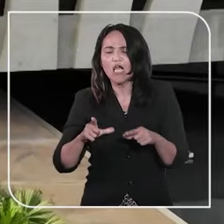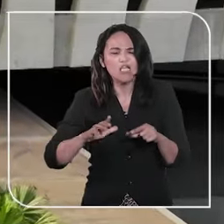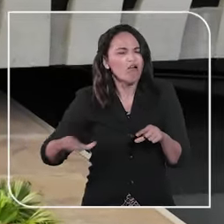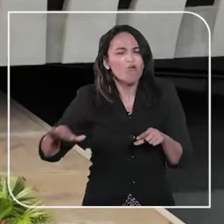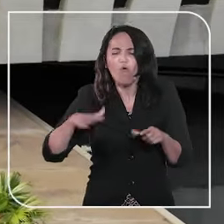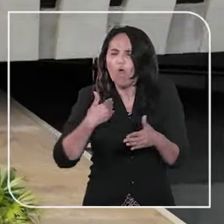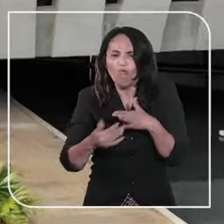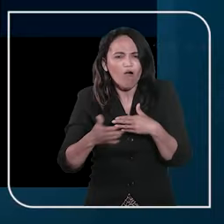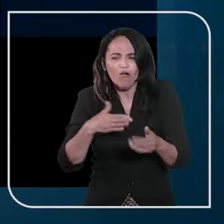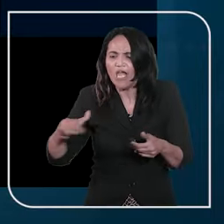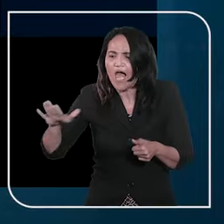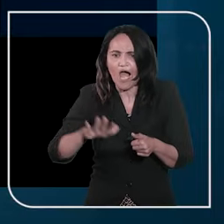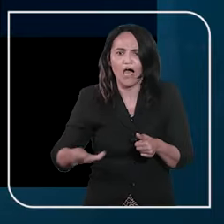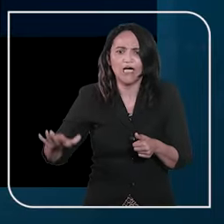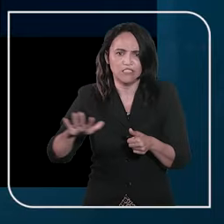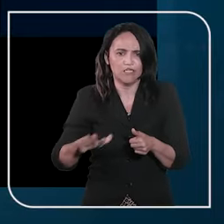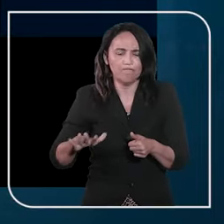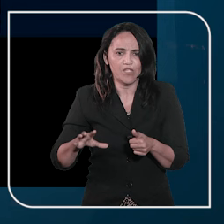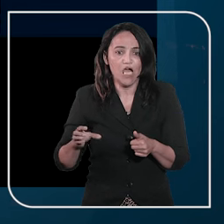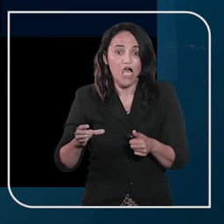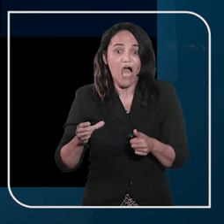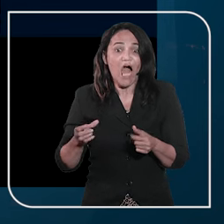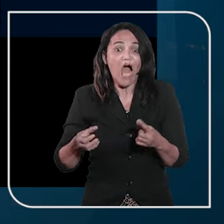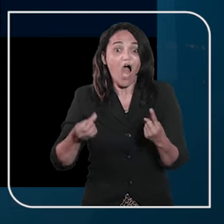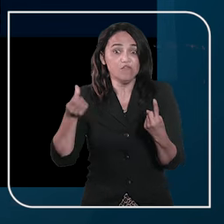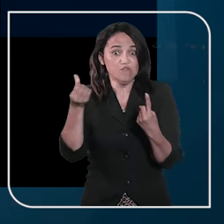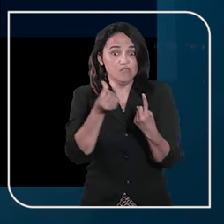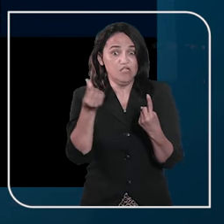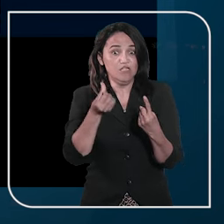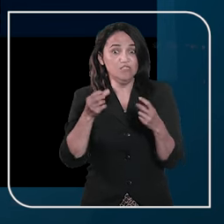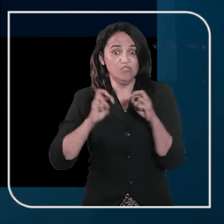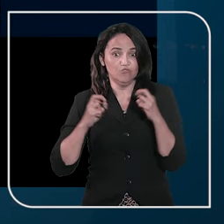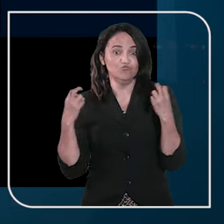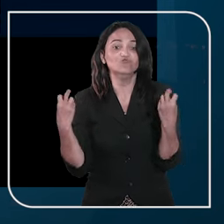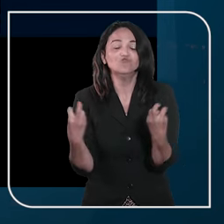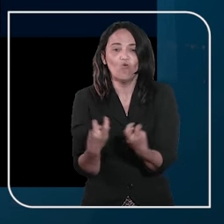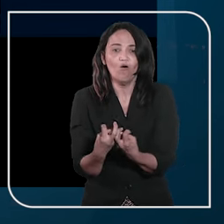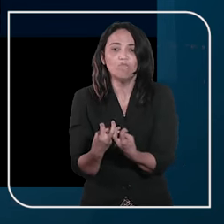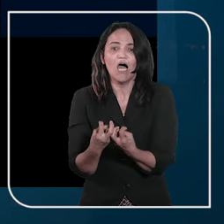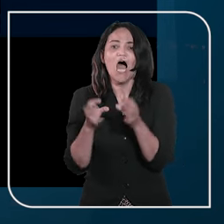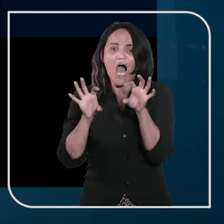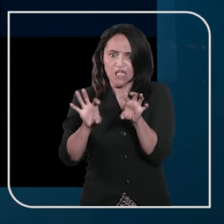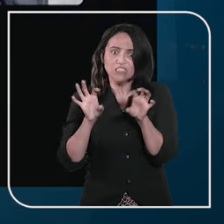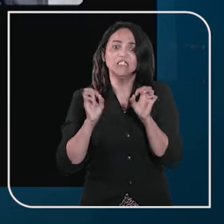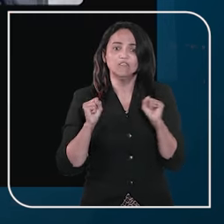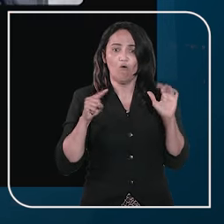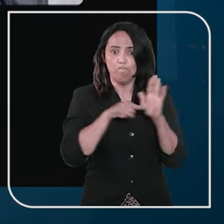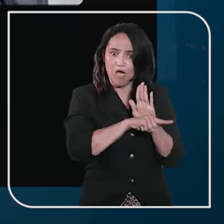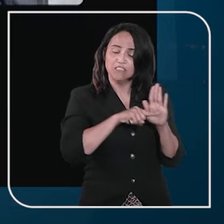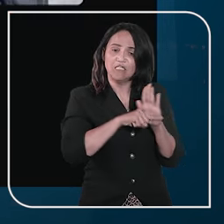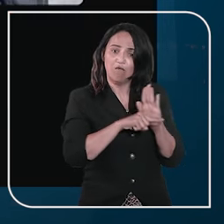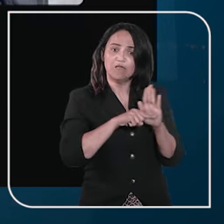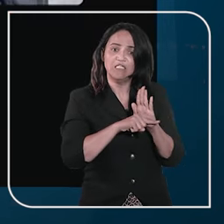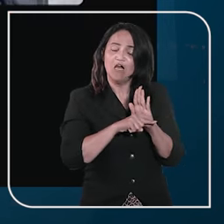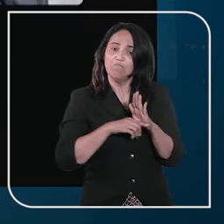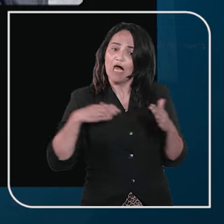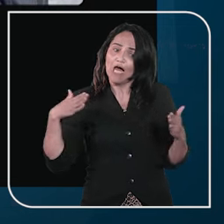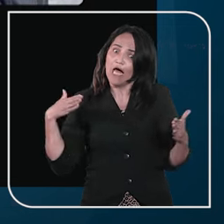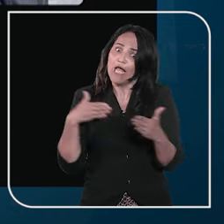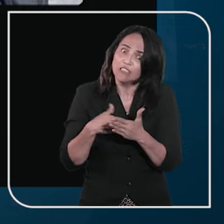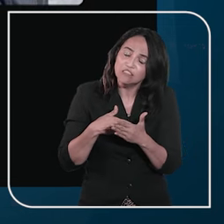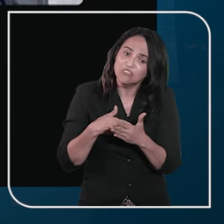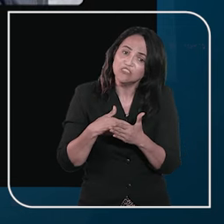Tribunal de Justiça, a sexta turma deu parcial provimento ao recurso ordinário para restringir a